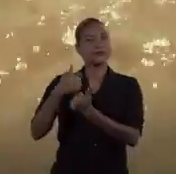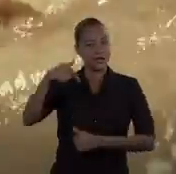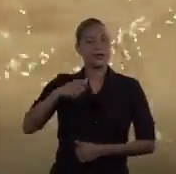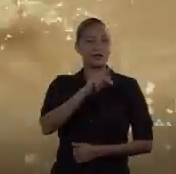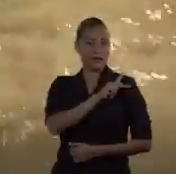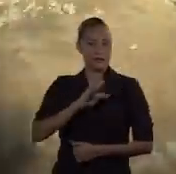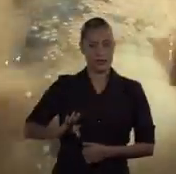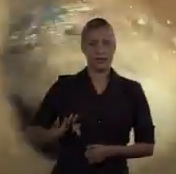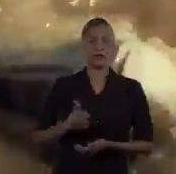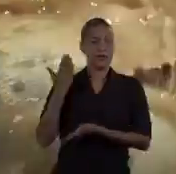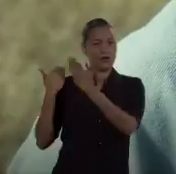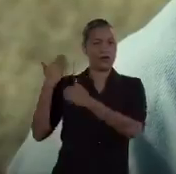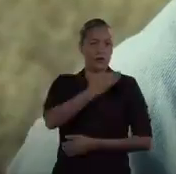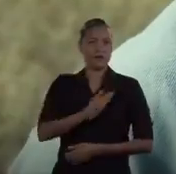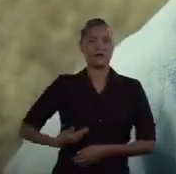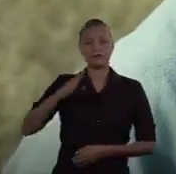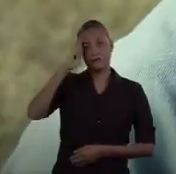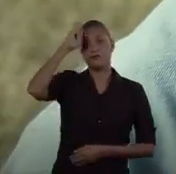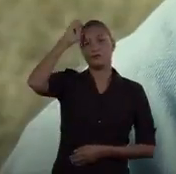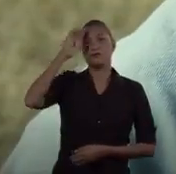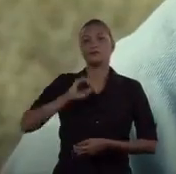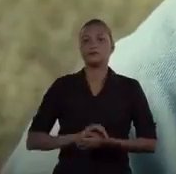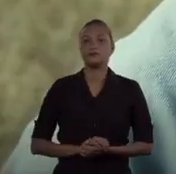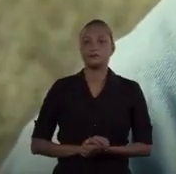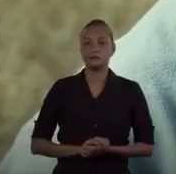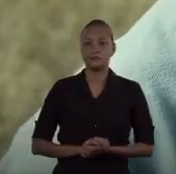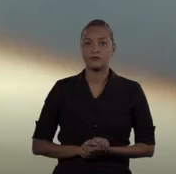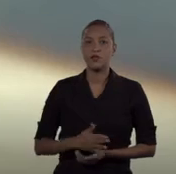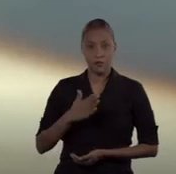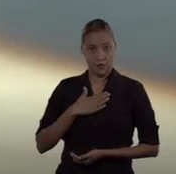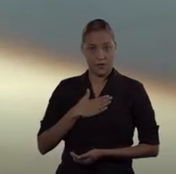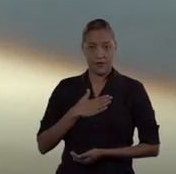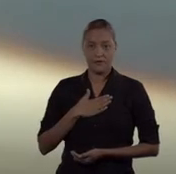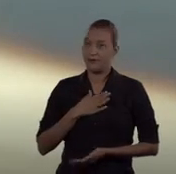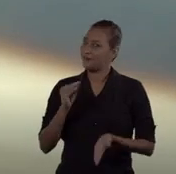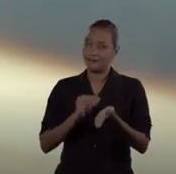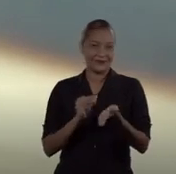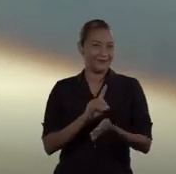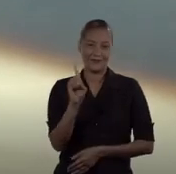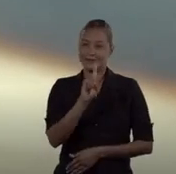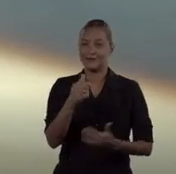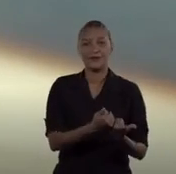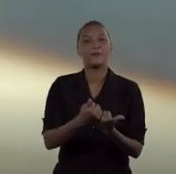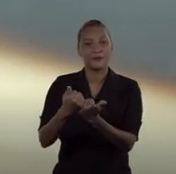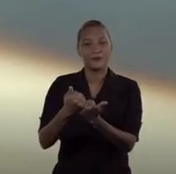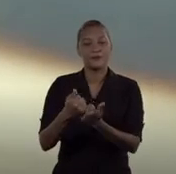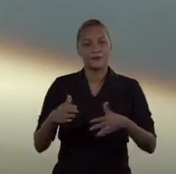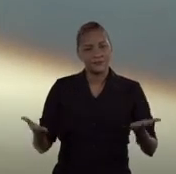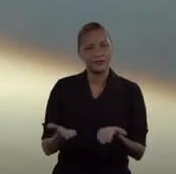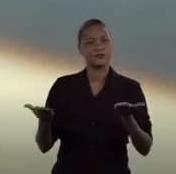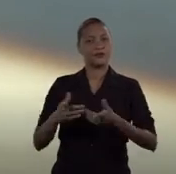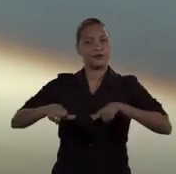implantada aqui em Presidente Figueiredo, na época do governo Almaraziz. Comigo, não vai faltar apoio para que